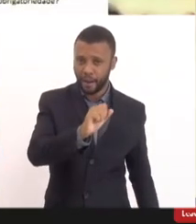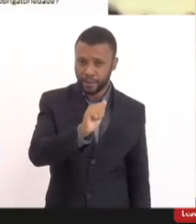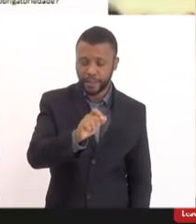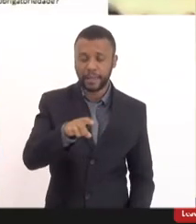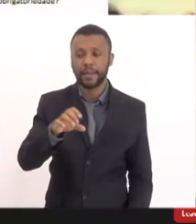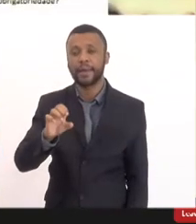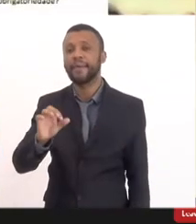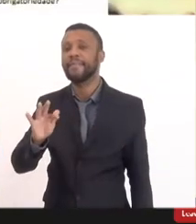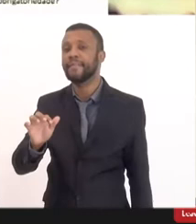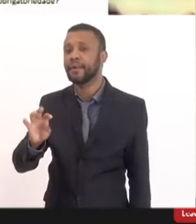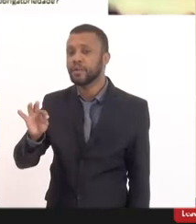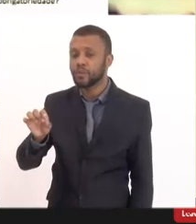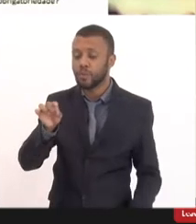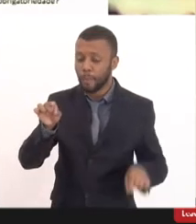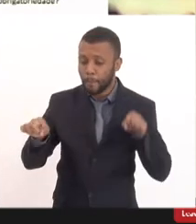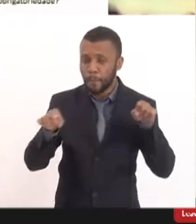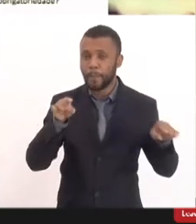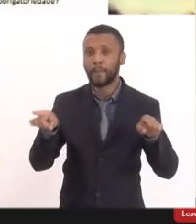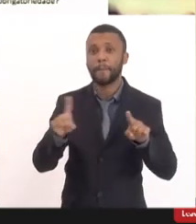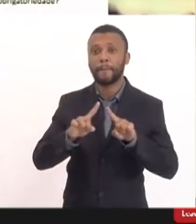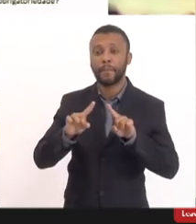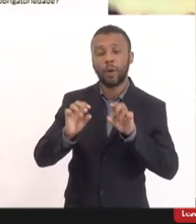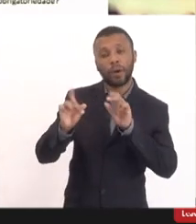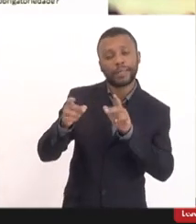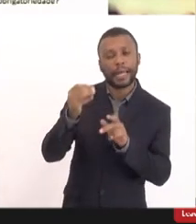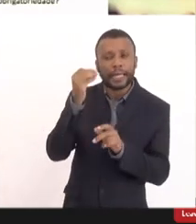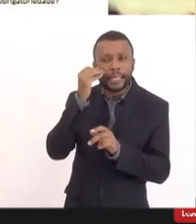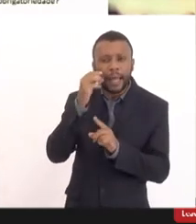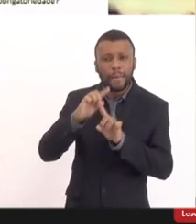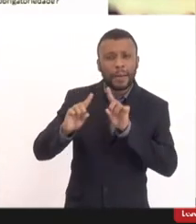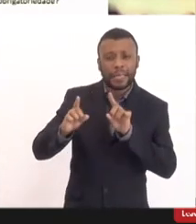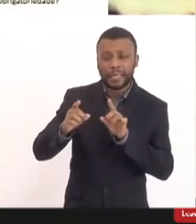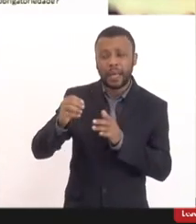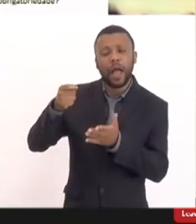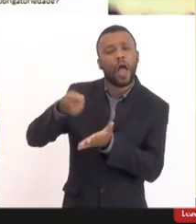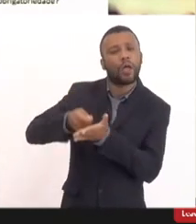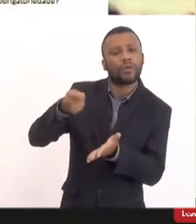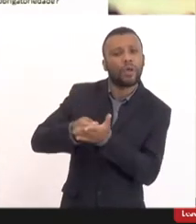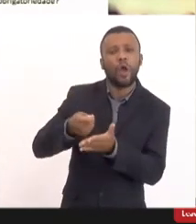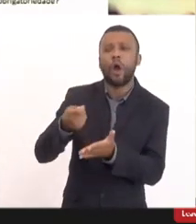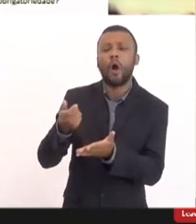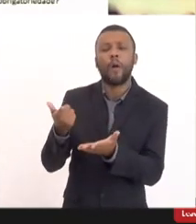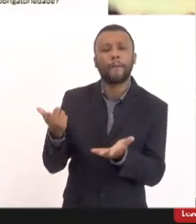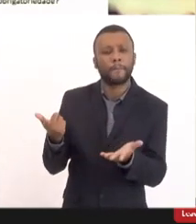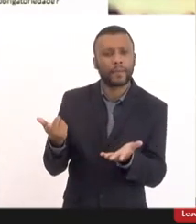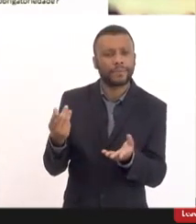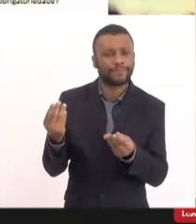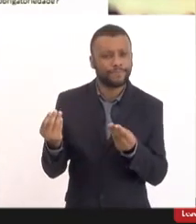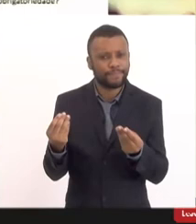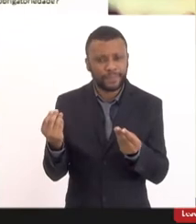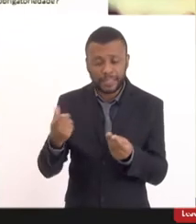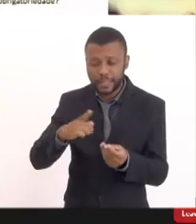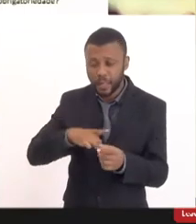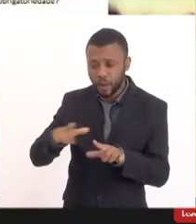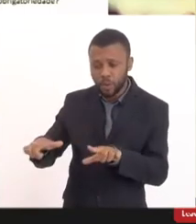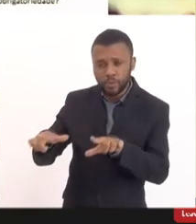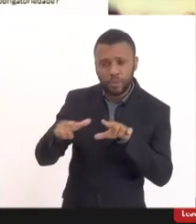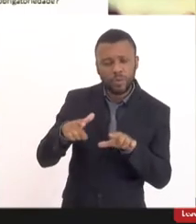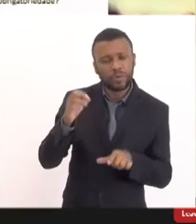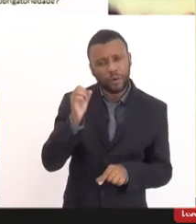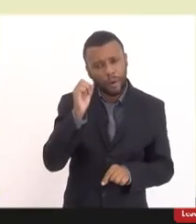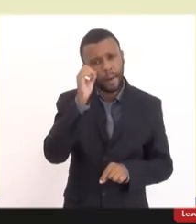está em teste mas exigir obrigatoriedade como assim as escolas pedindo que as crianças se levem os seus certificados isso é um